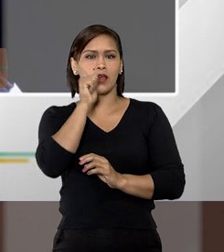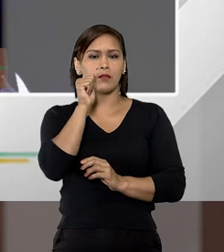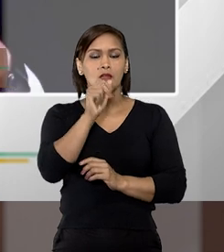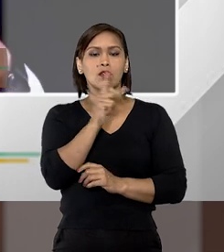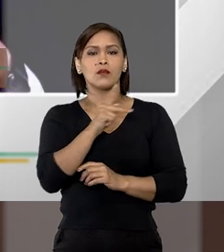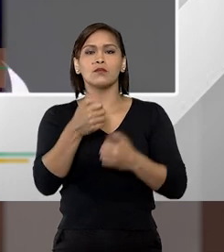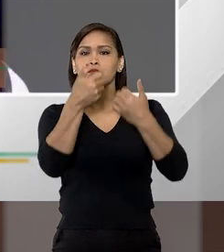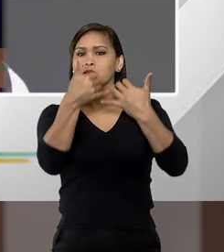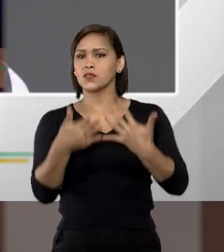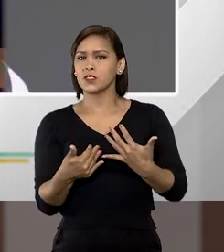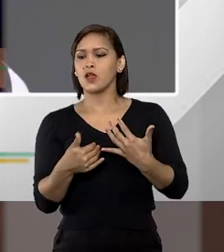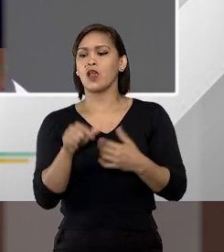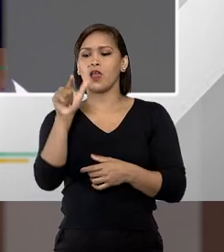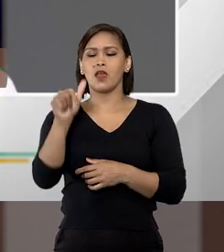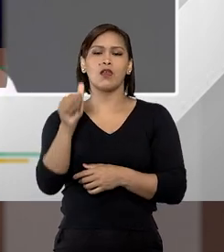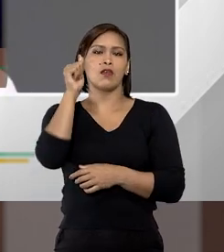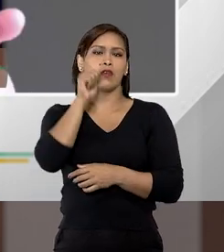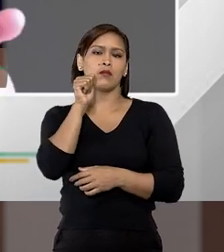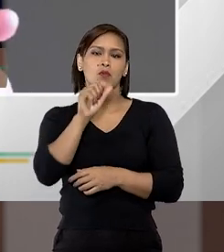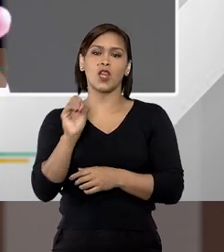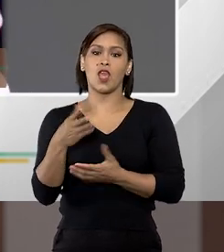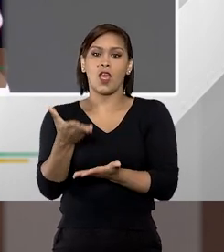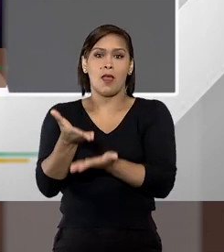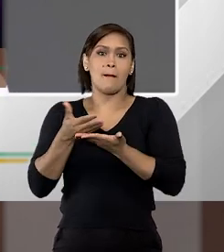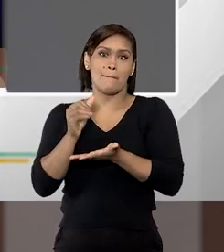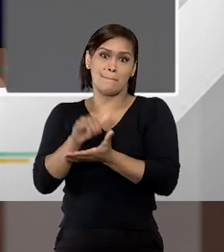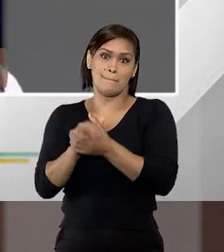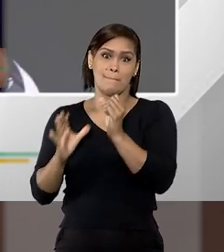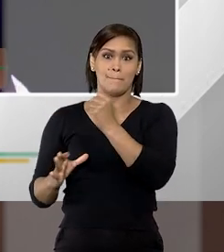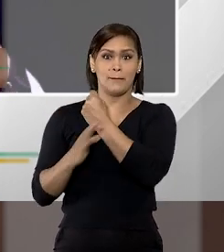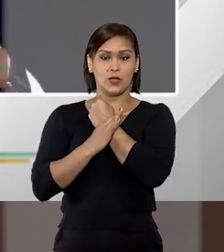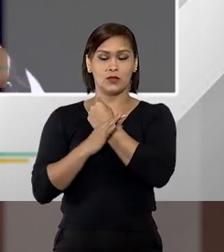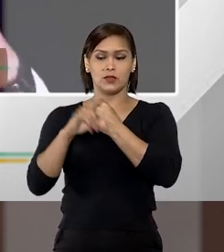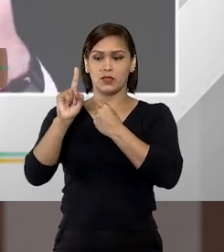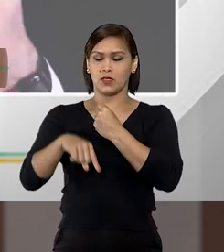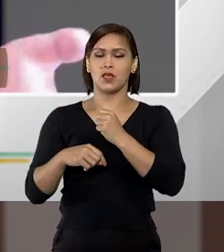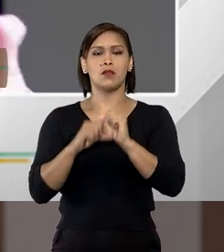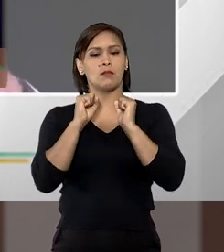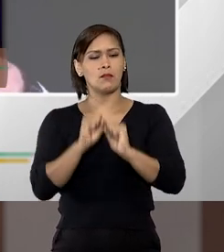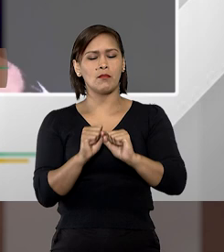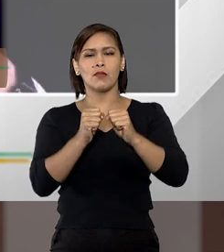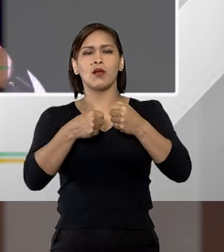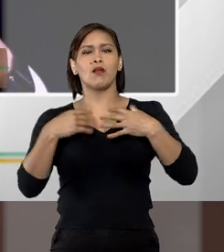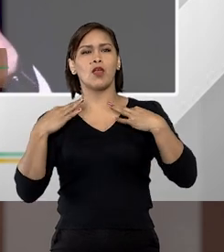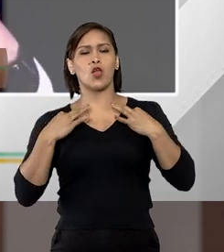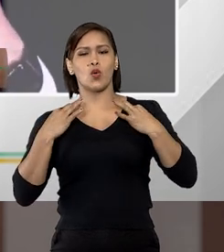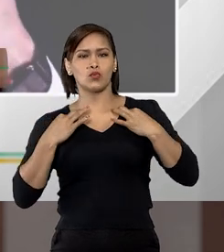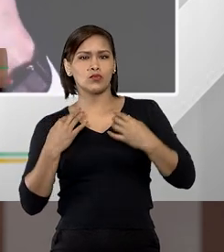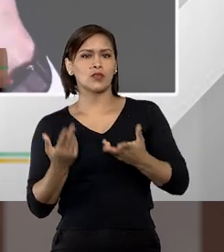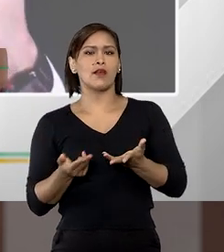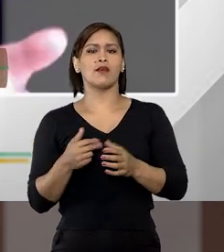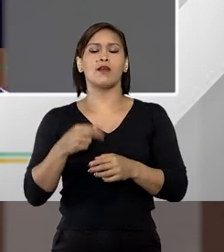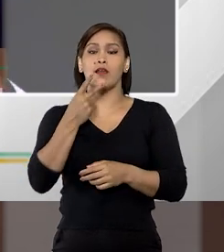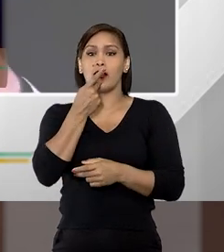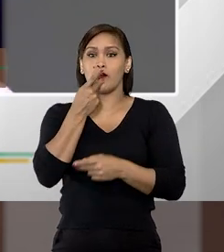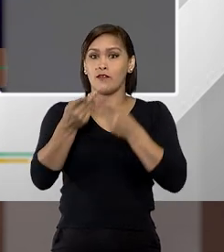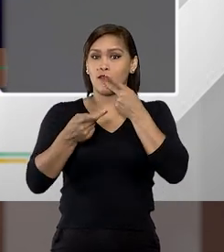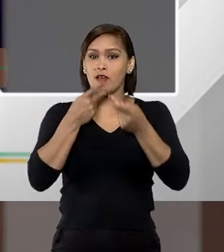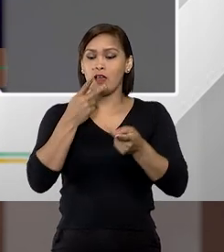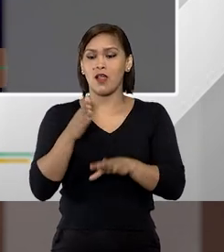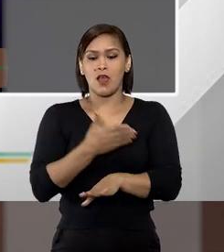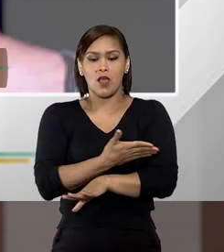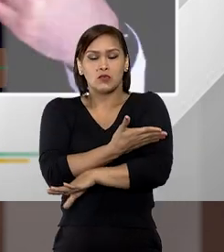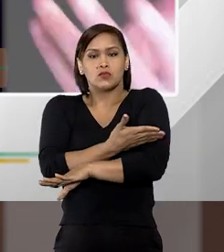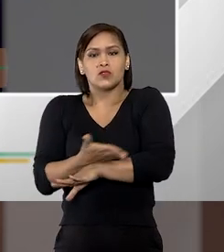professora Alice colocou aqui, é um objeto que pertence a ele, onde ele pode ditar a sua forma de vestir, a sua forma de falar, de se